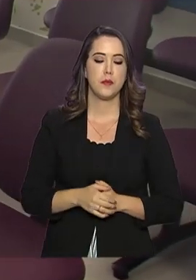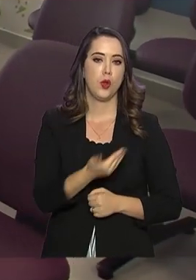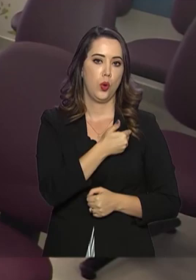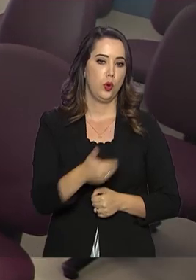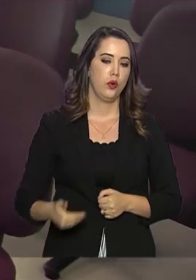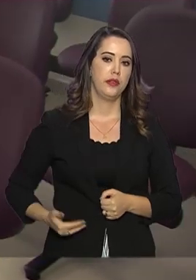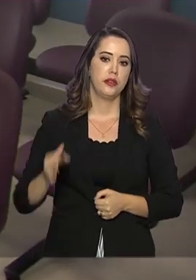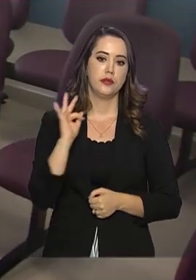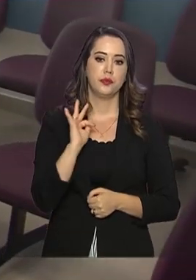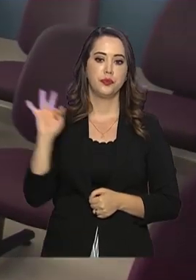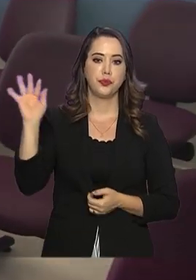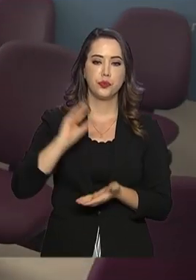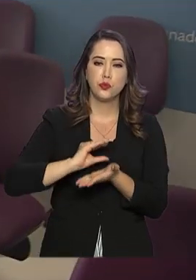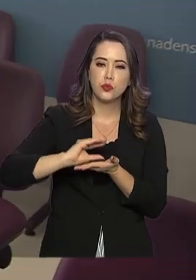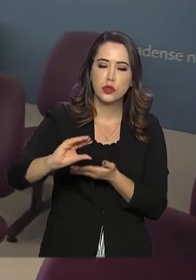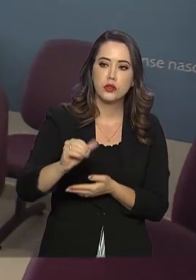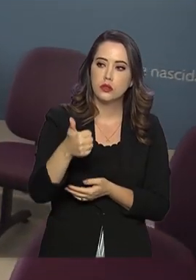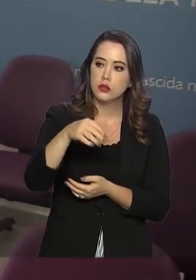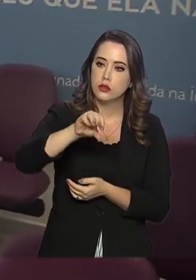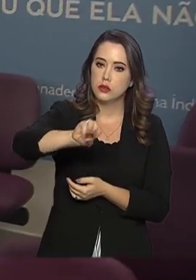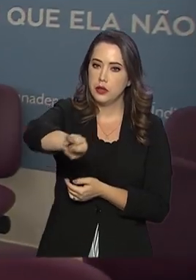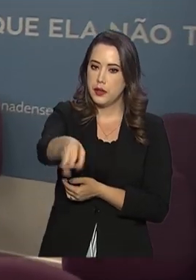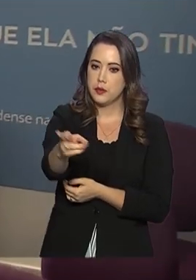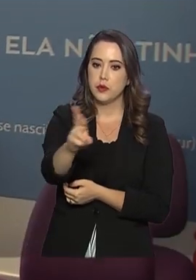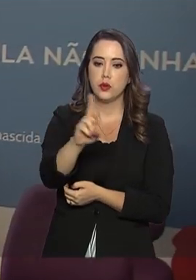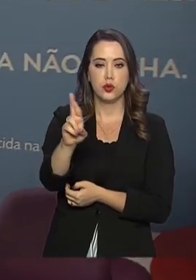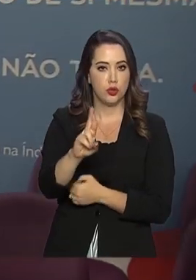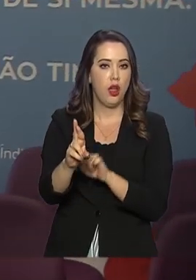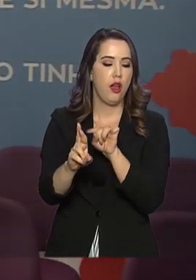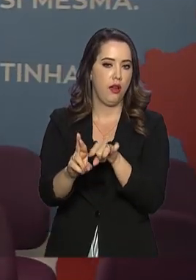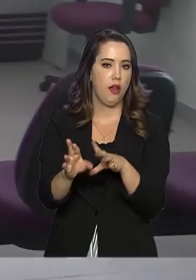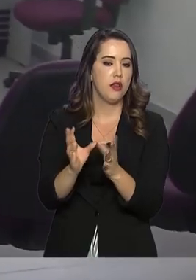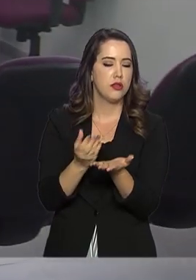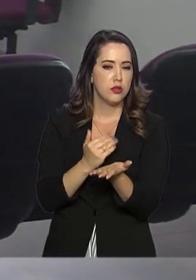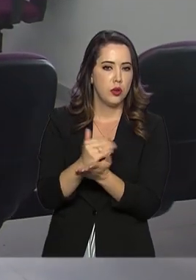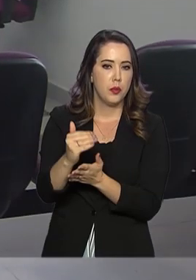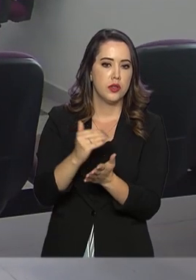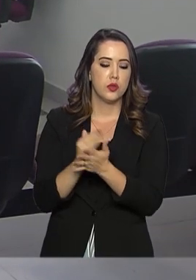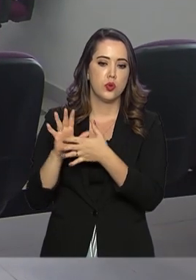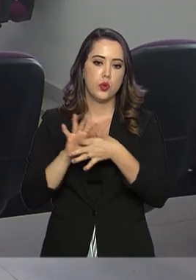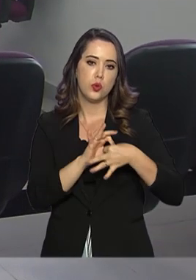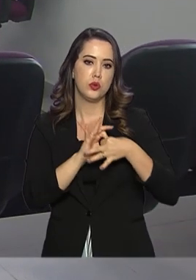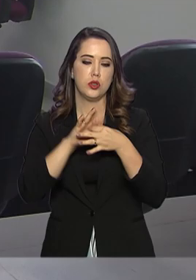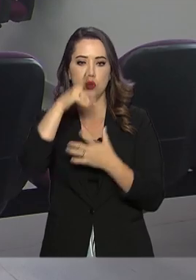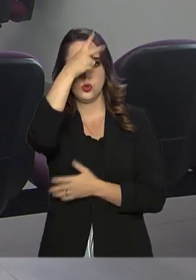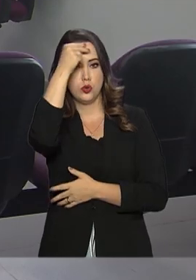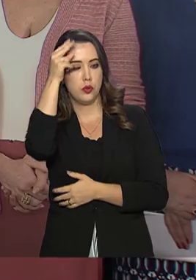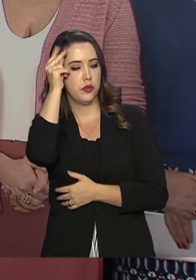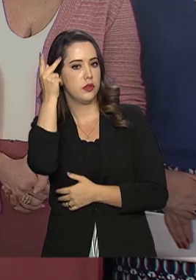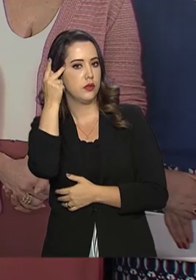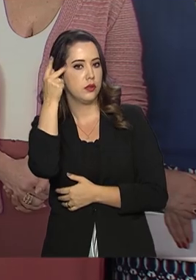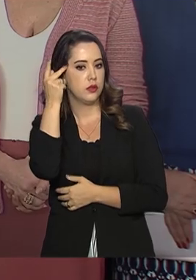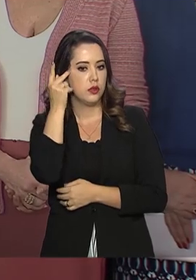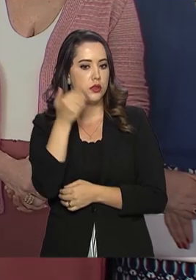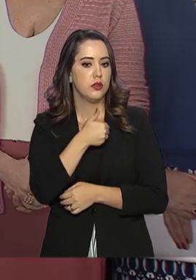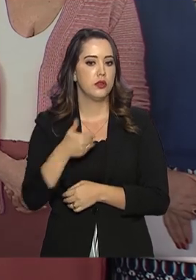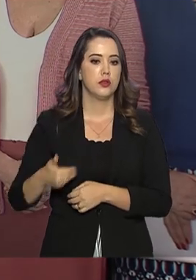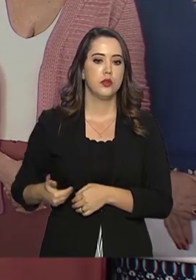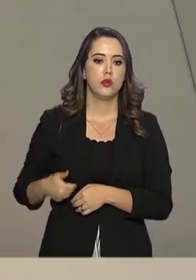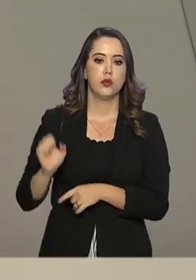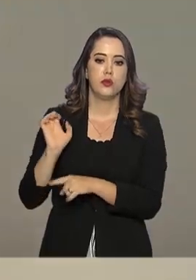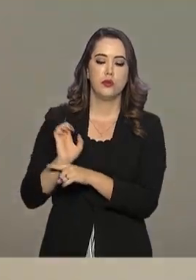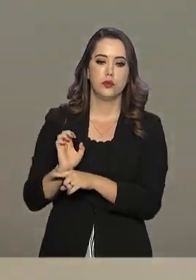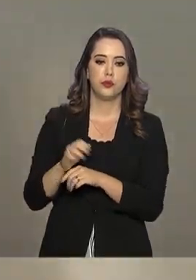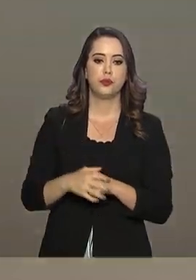governo federal investiu 10 milhões de reais no projeto, implantado em parceria com a Prefeitura de São Paulo e o governo do